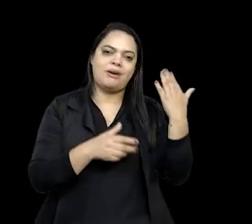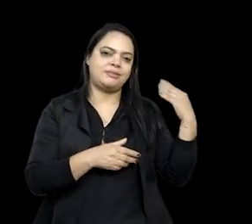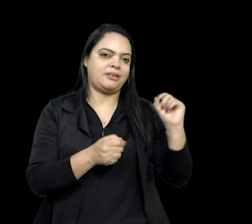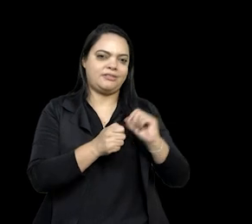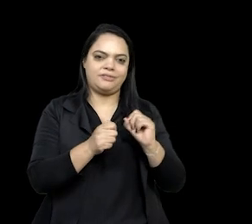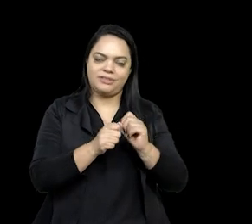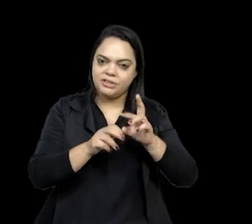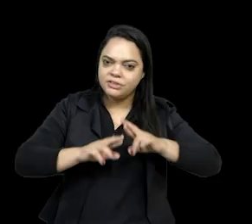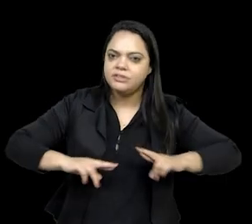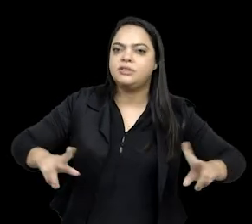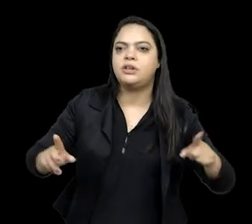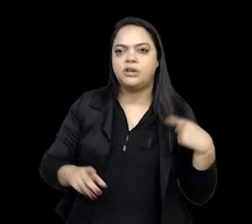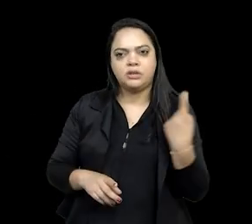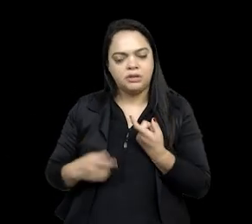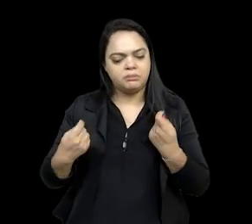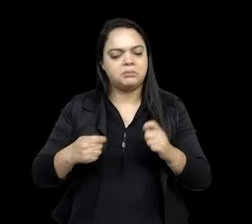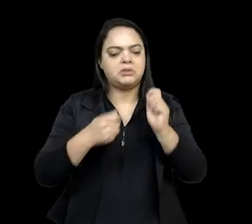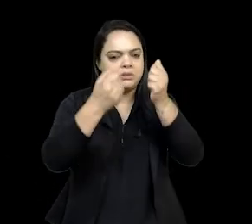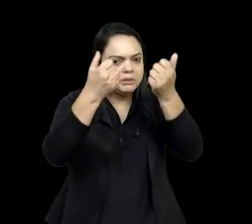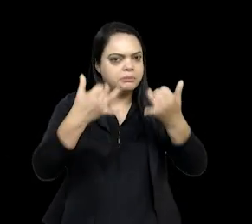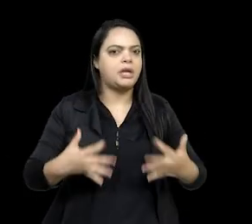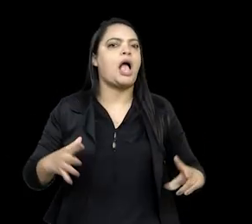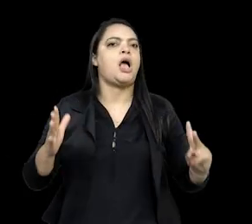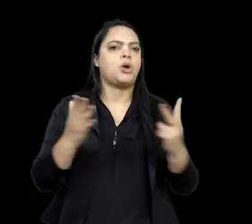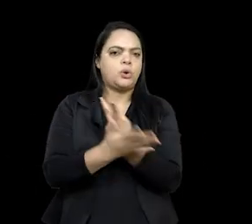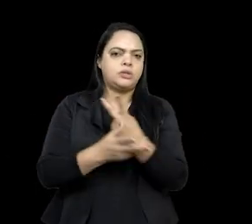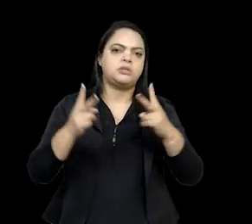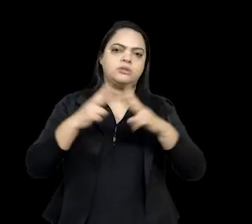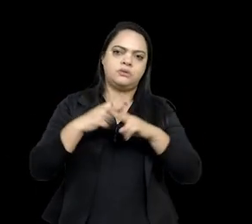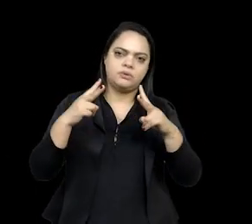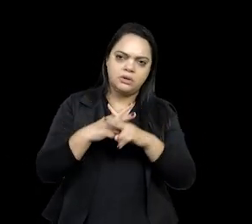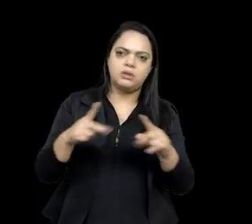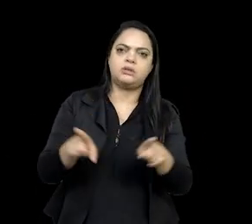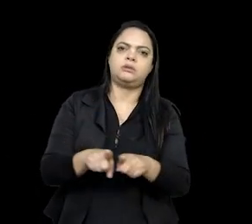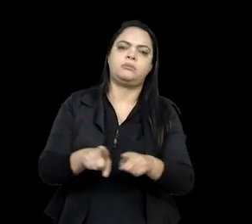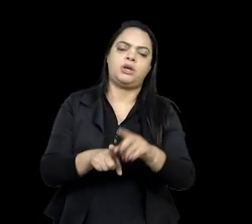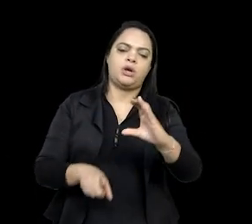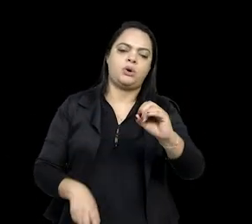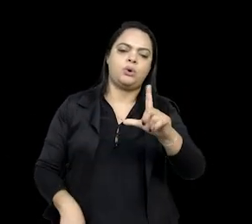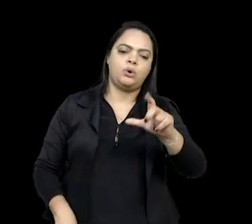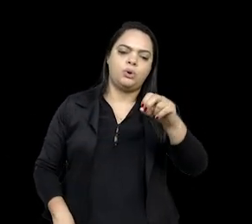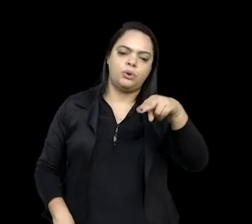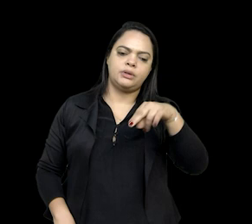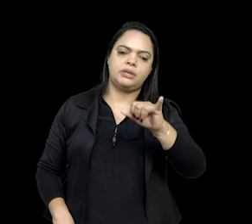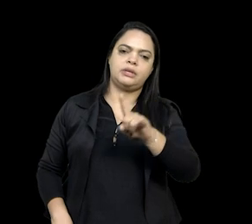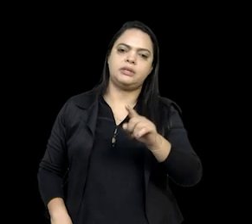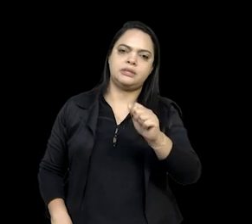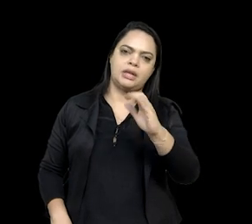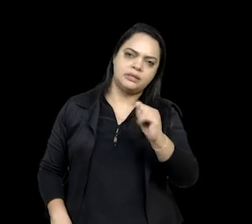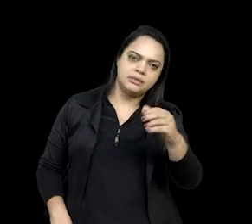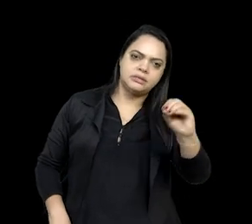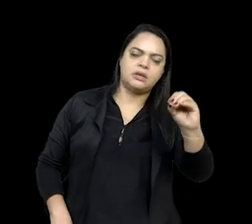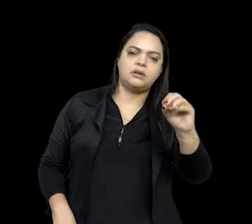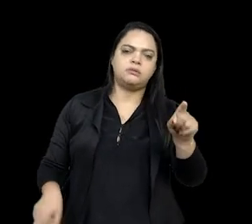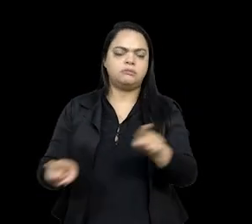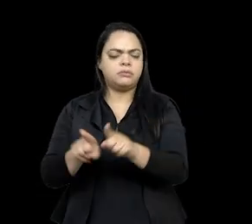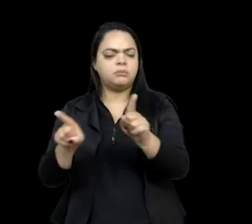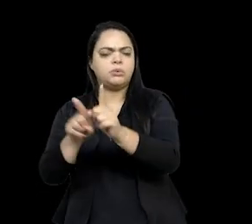importante, expressar a violência também, e mostrar que colonização é processo, mostrar que são diversos grupos,